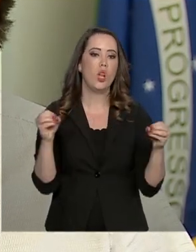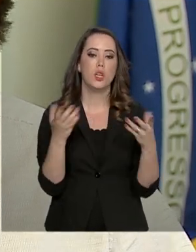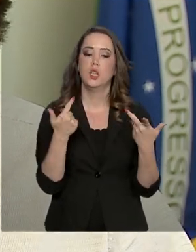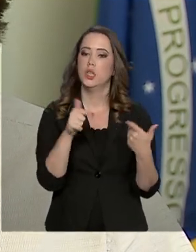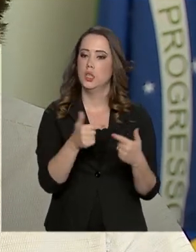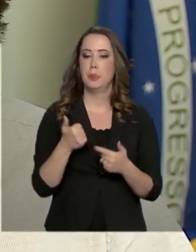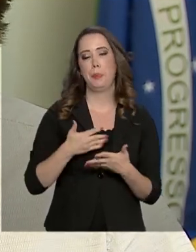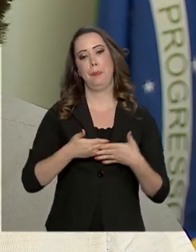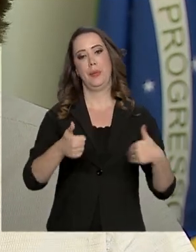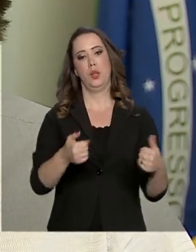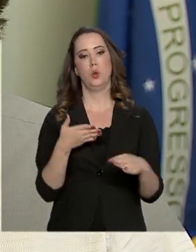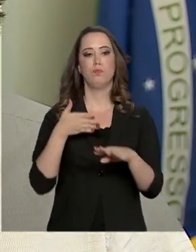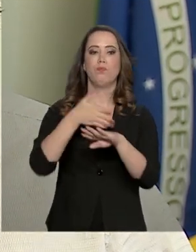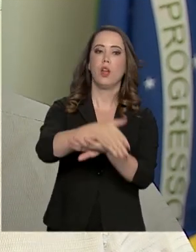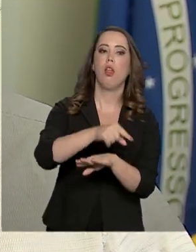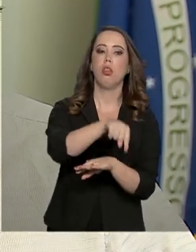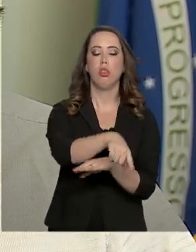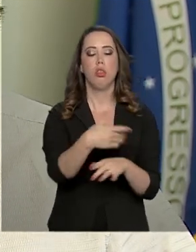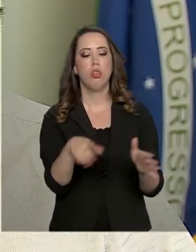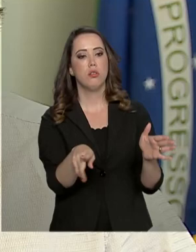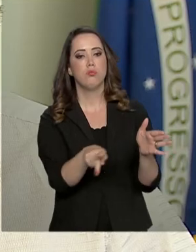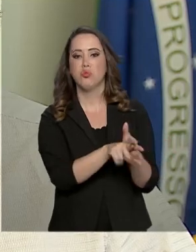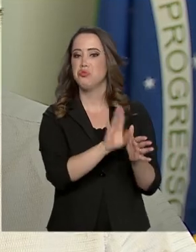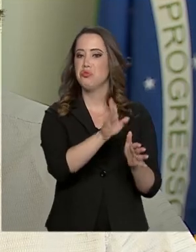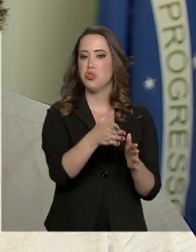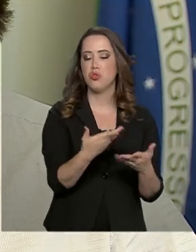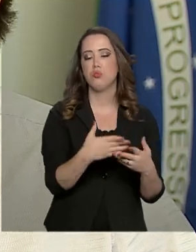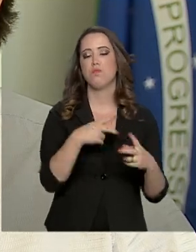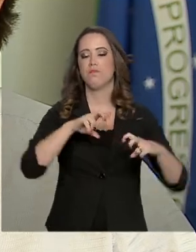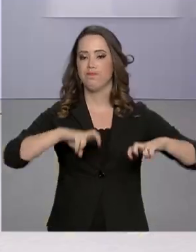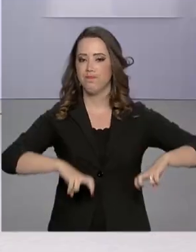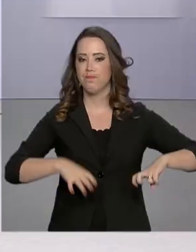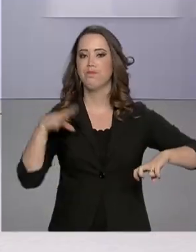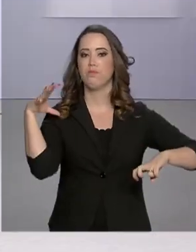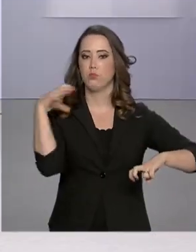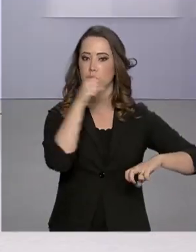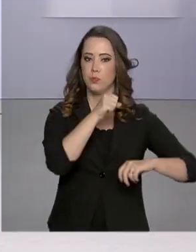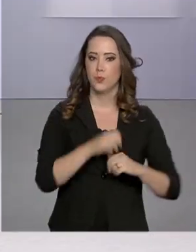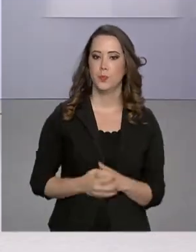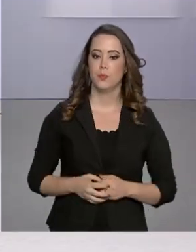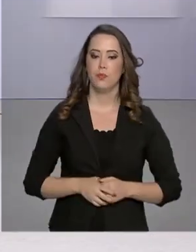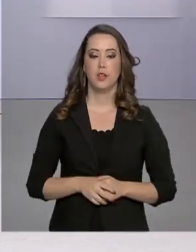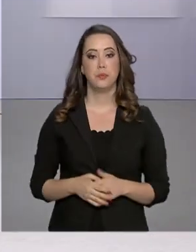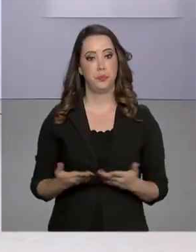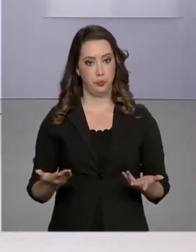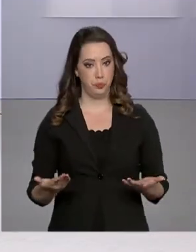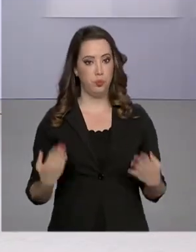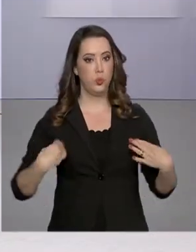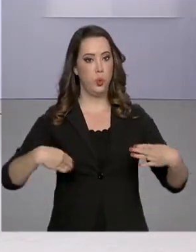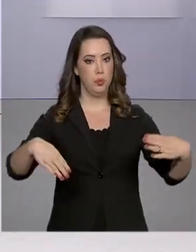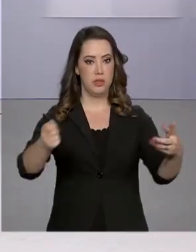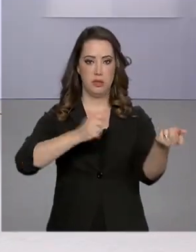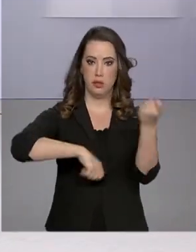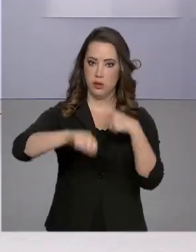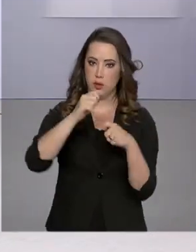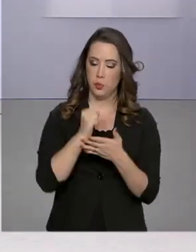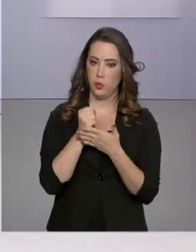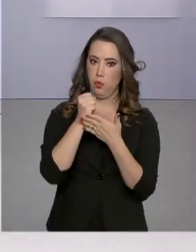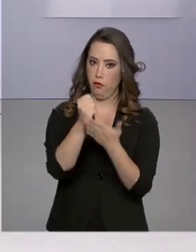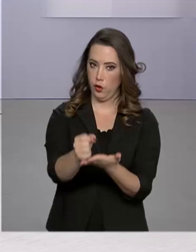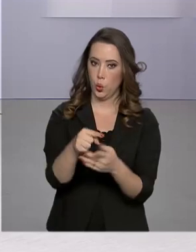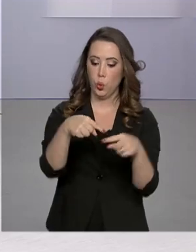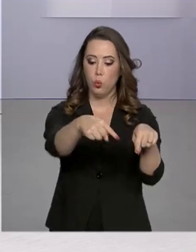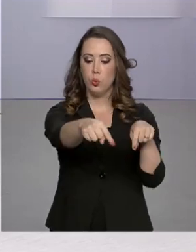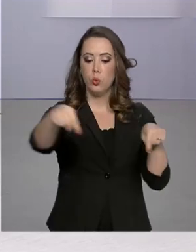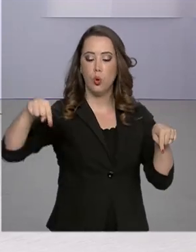ficando muito mais agradável. O cidadão chega lá e é atendido de imediato. É bom para todos. O Ministério da Economia doou um terreno de